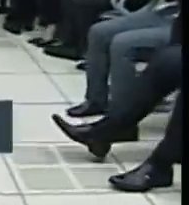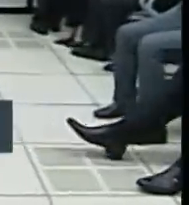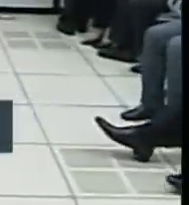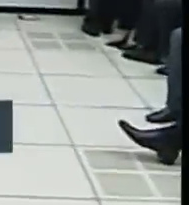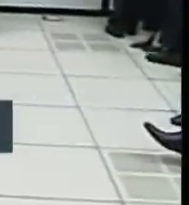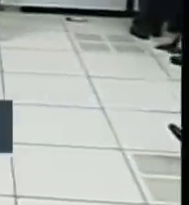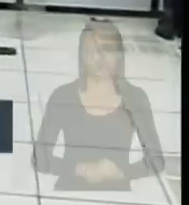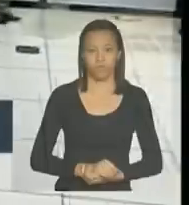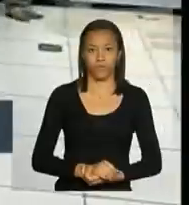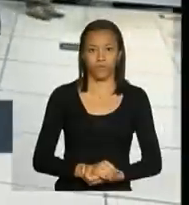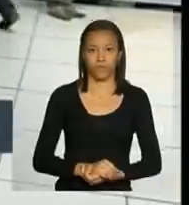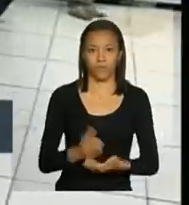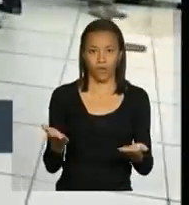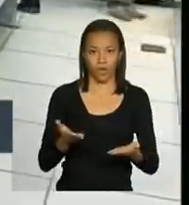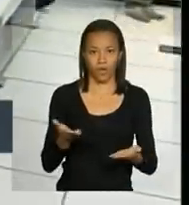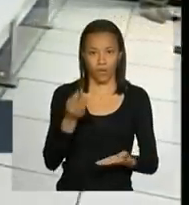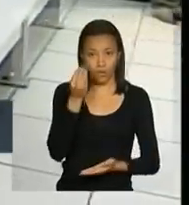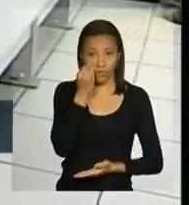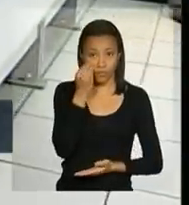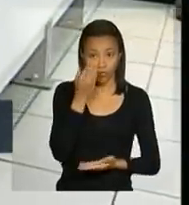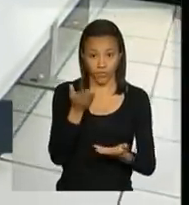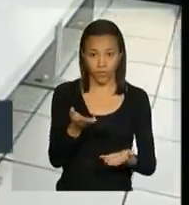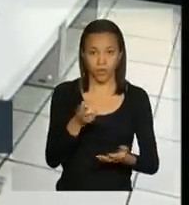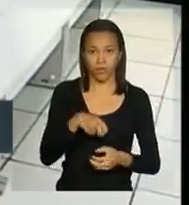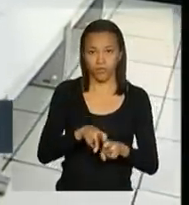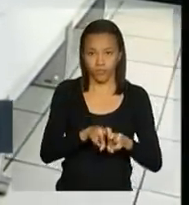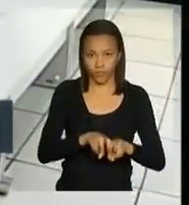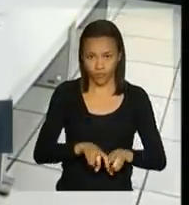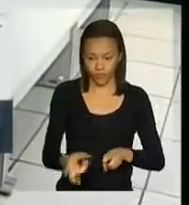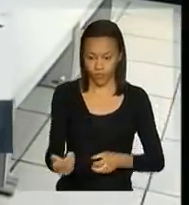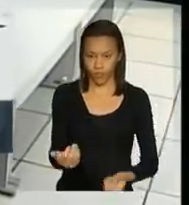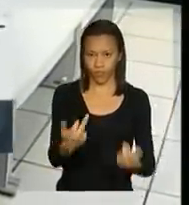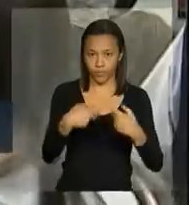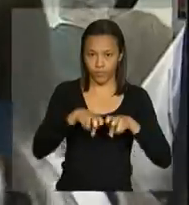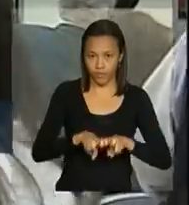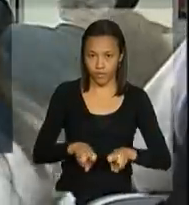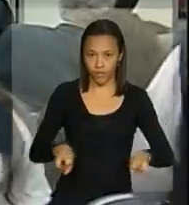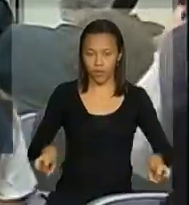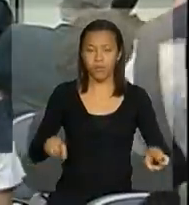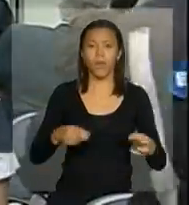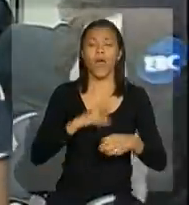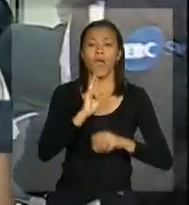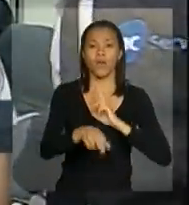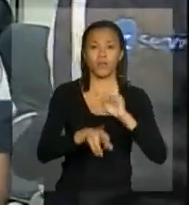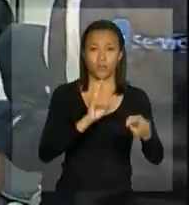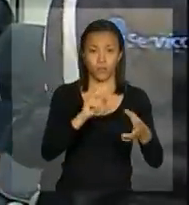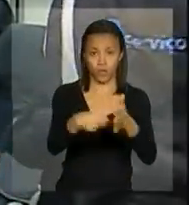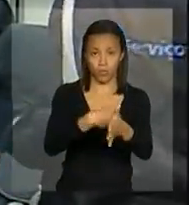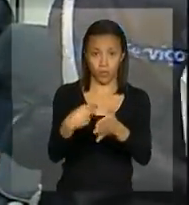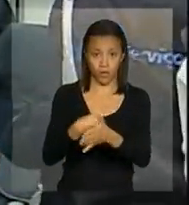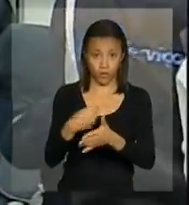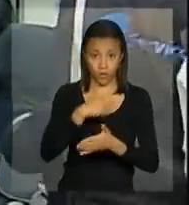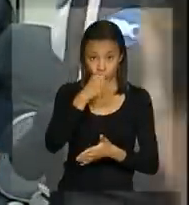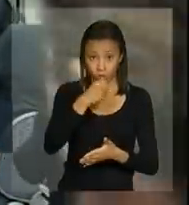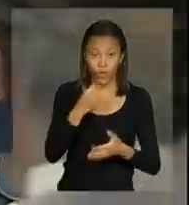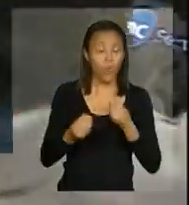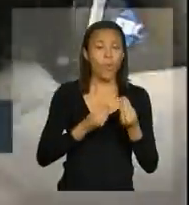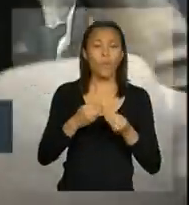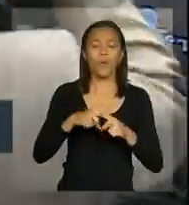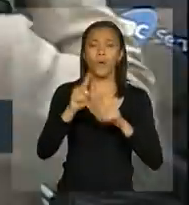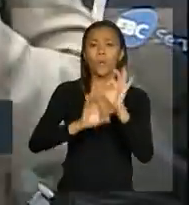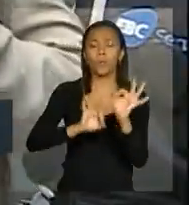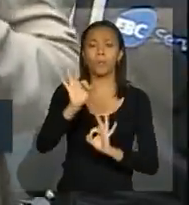Nesse momento, eles se preparam para responder às perguntas dos jornalistas a respeito do plano de ação do governo federal